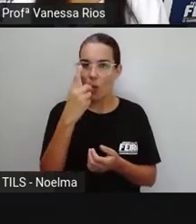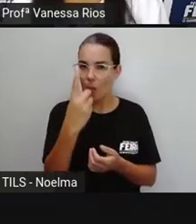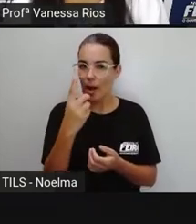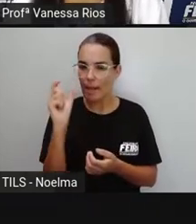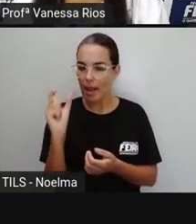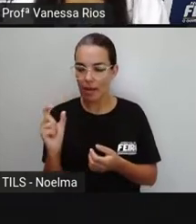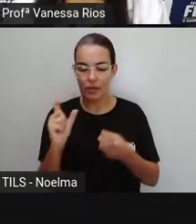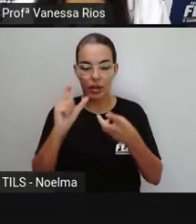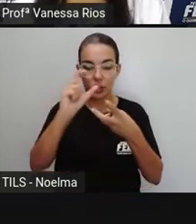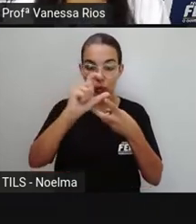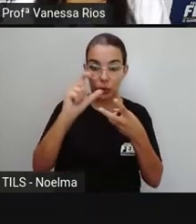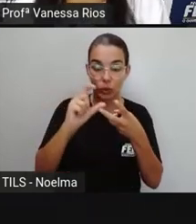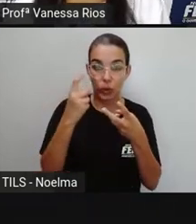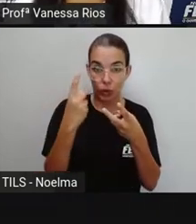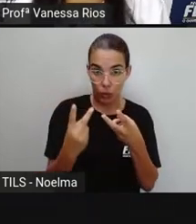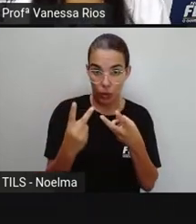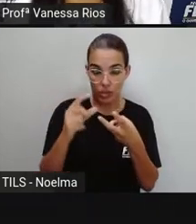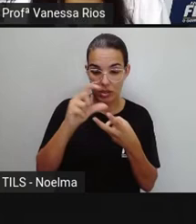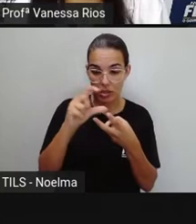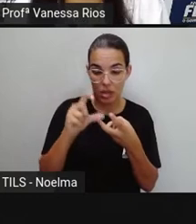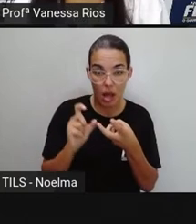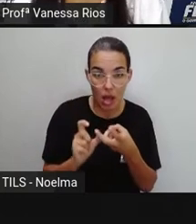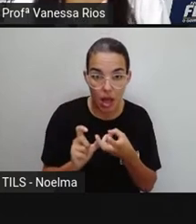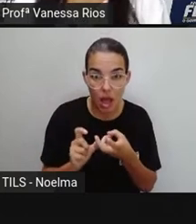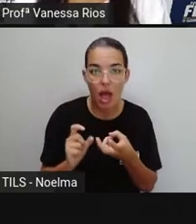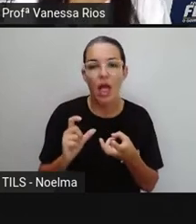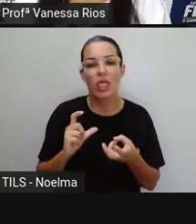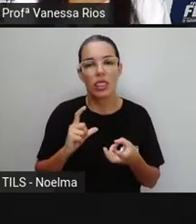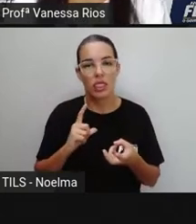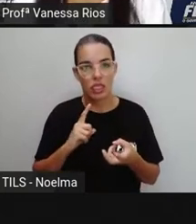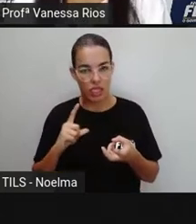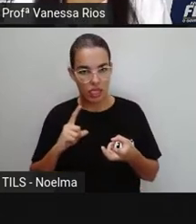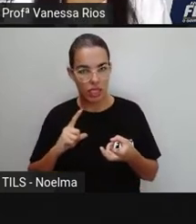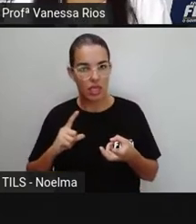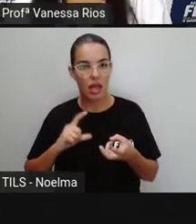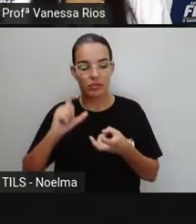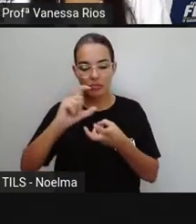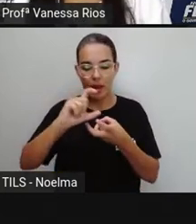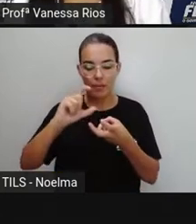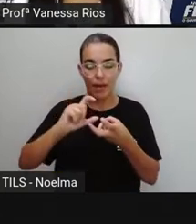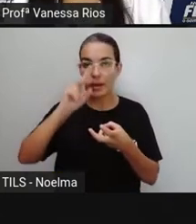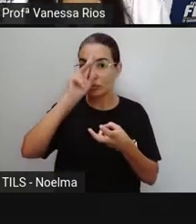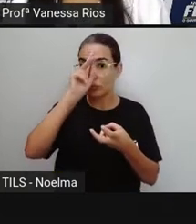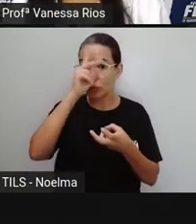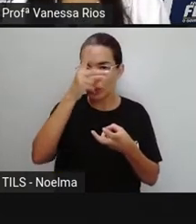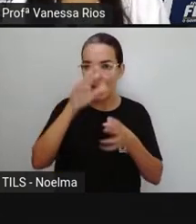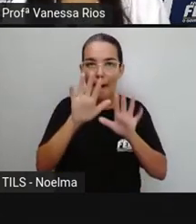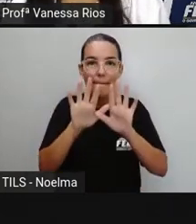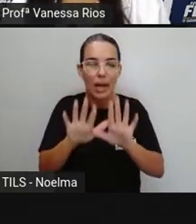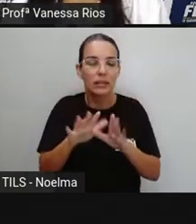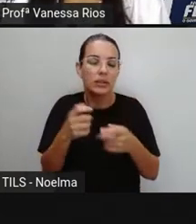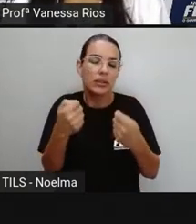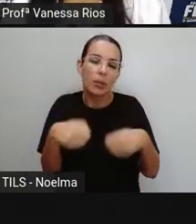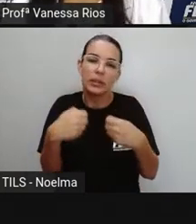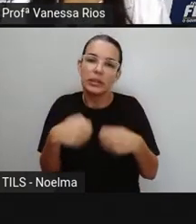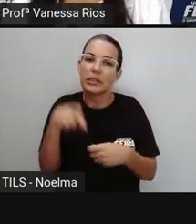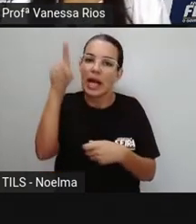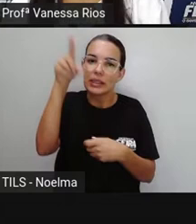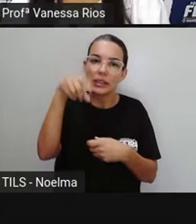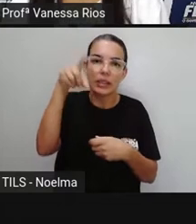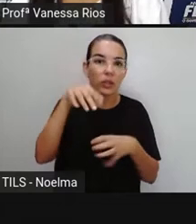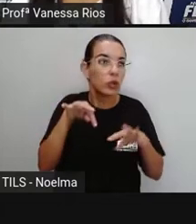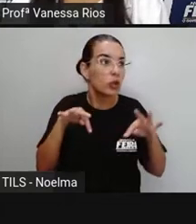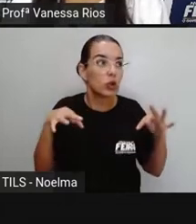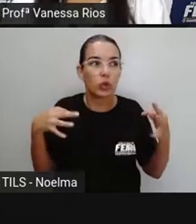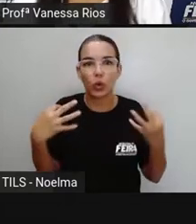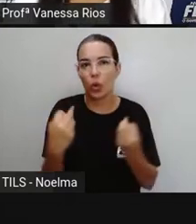Mas nem toda sílaba tônica, ela é graficamente acentuada. E aí